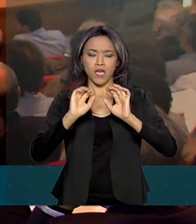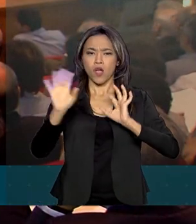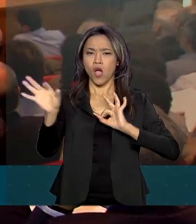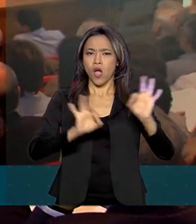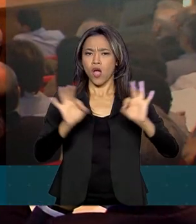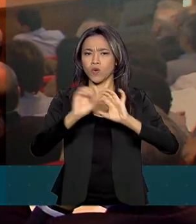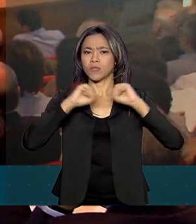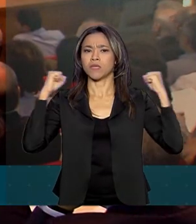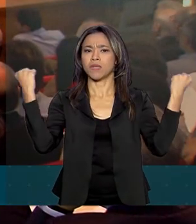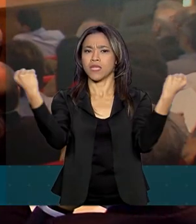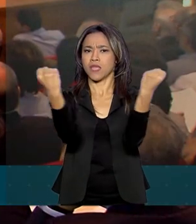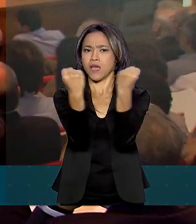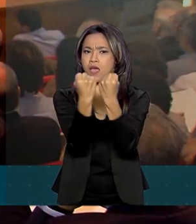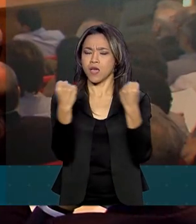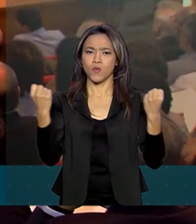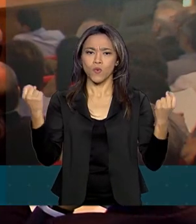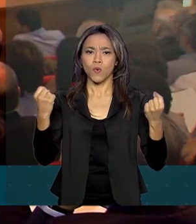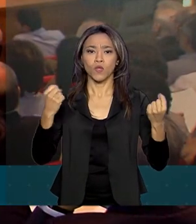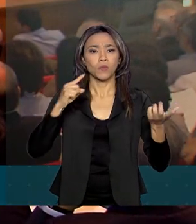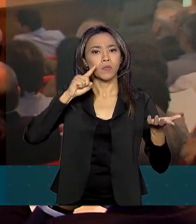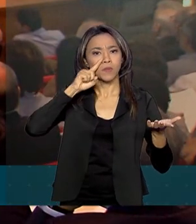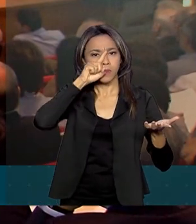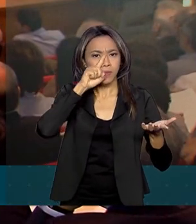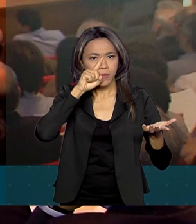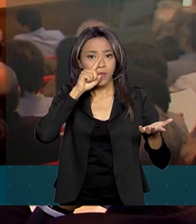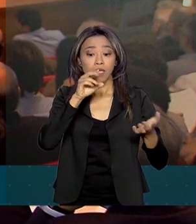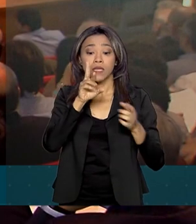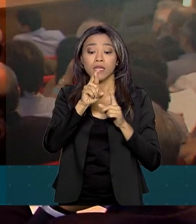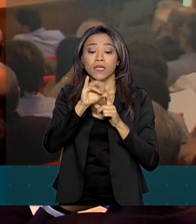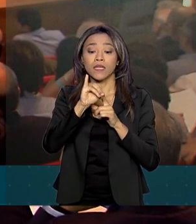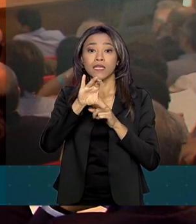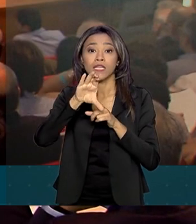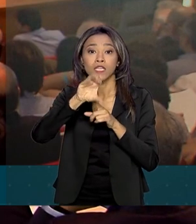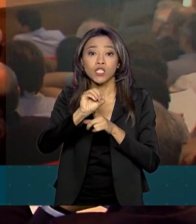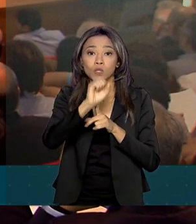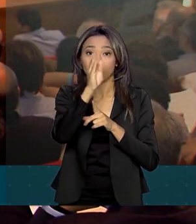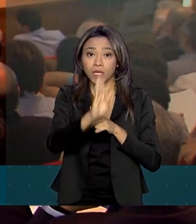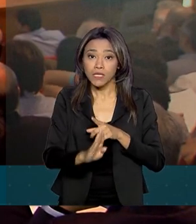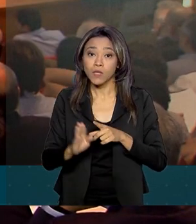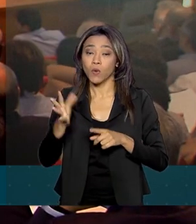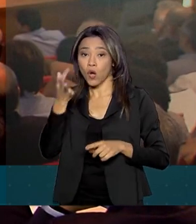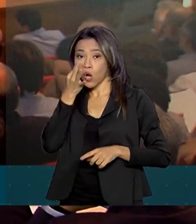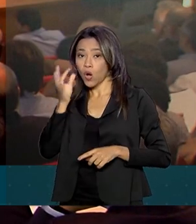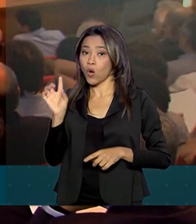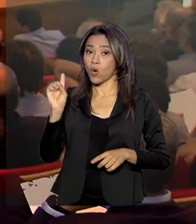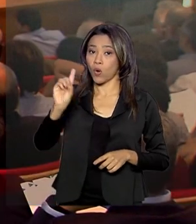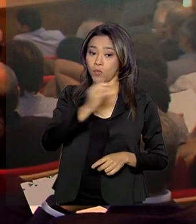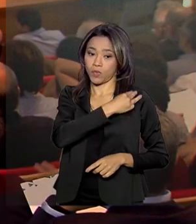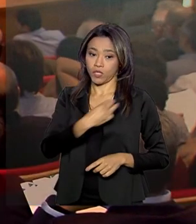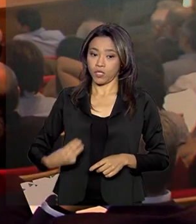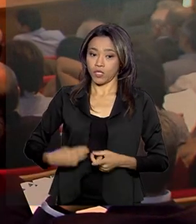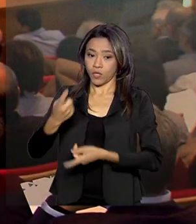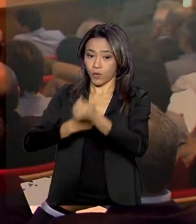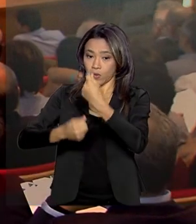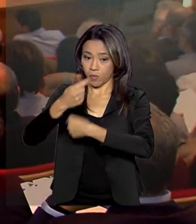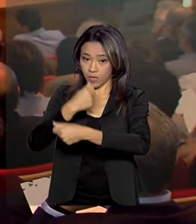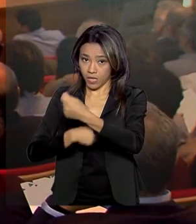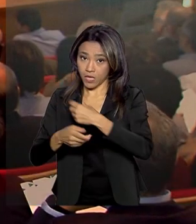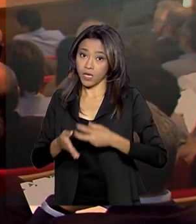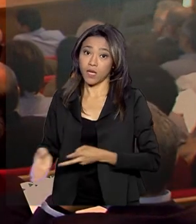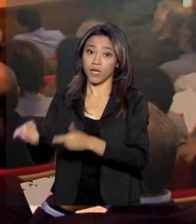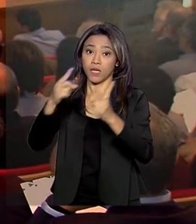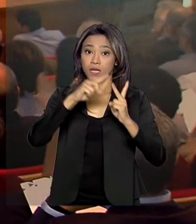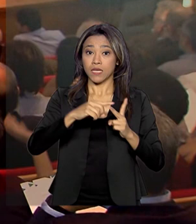Risco Brasil, com a presença do ministro da Economia, Paulo Guedes, e também o secretário do Tesouro Nacional,